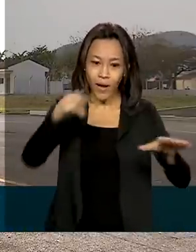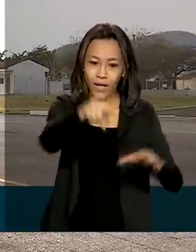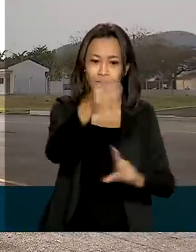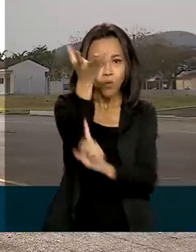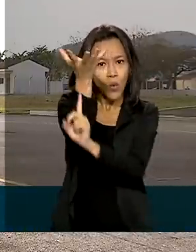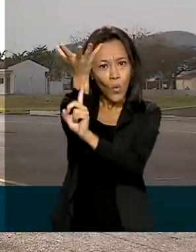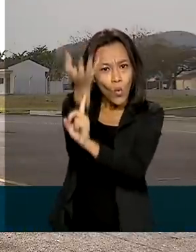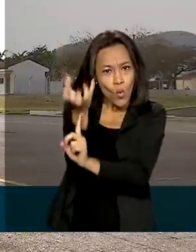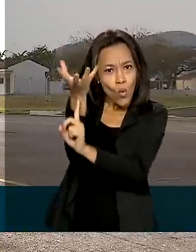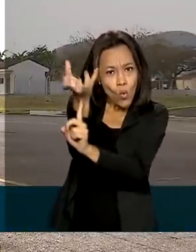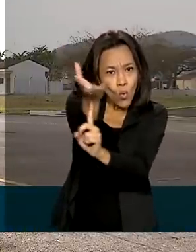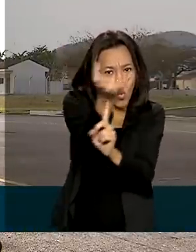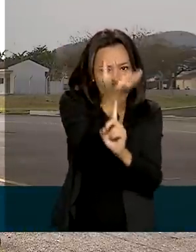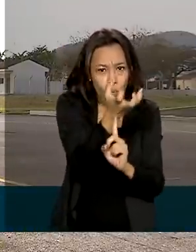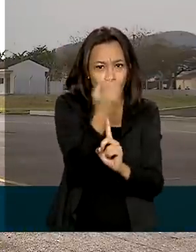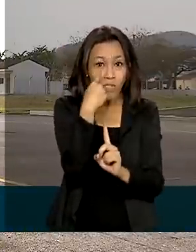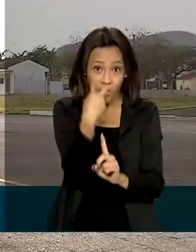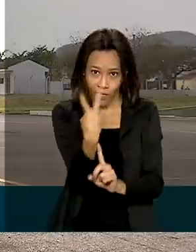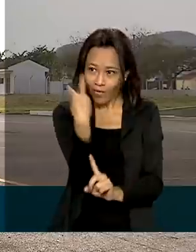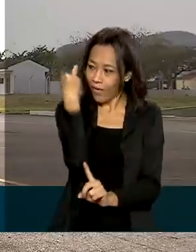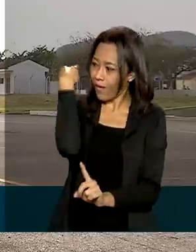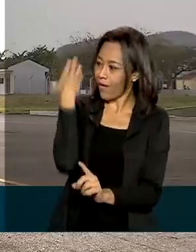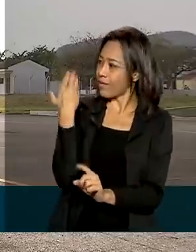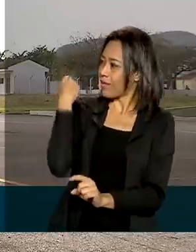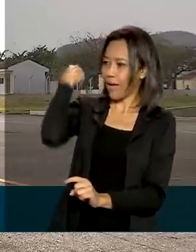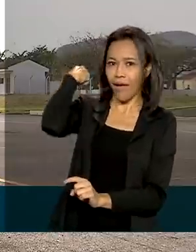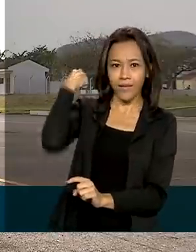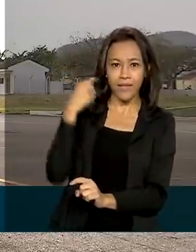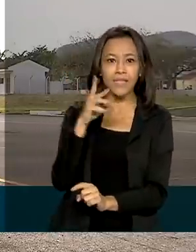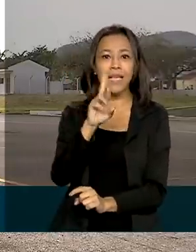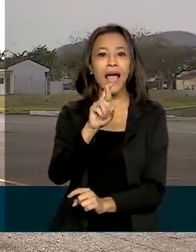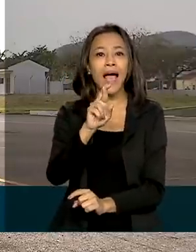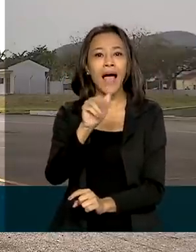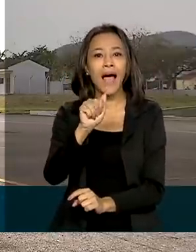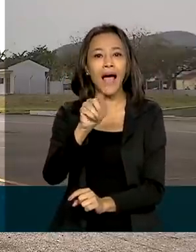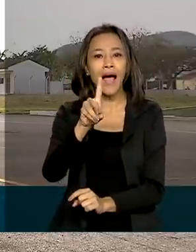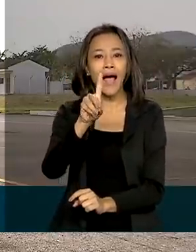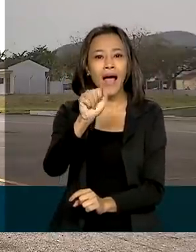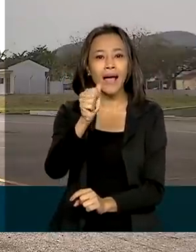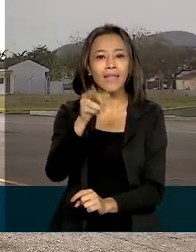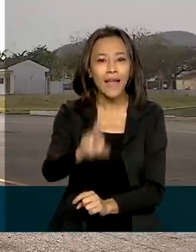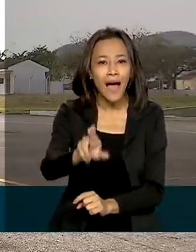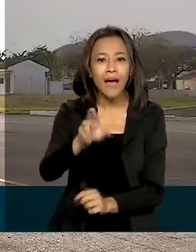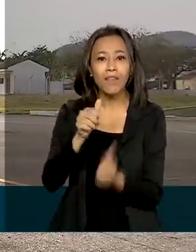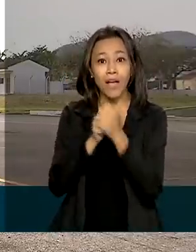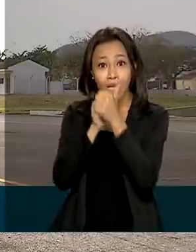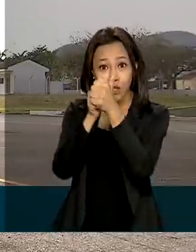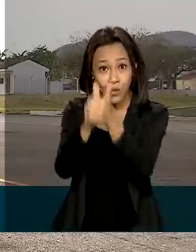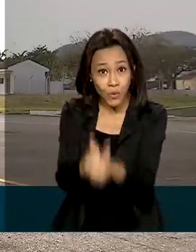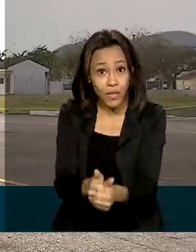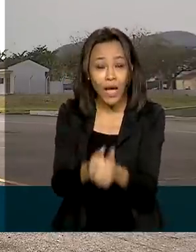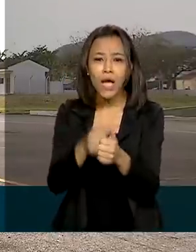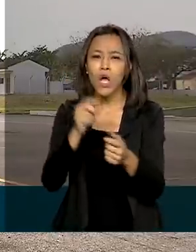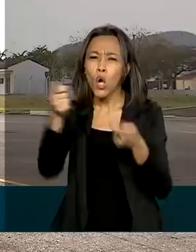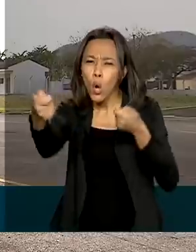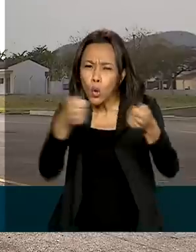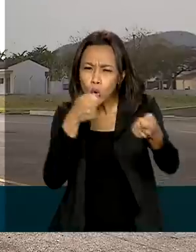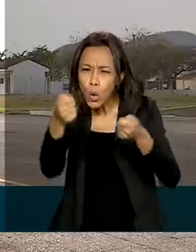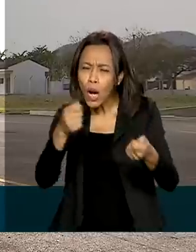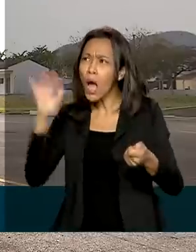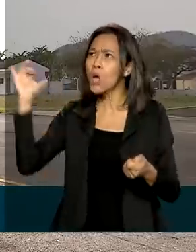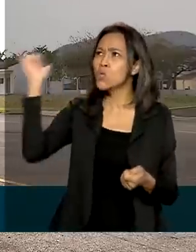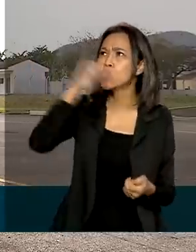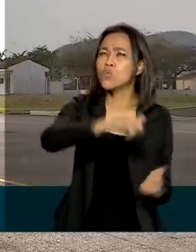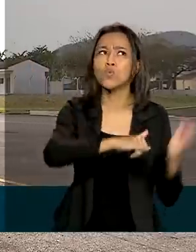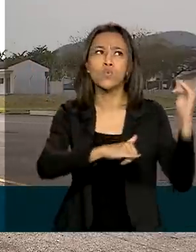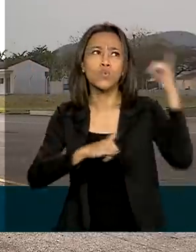Brasileira. Esse radar está bem aqui atrás de mim. Esse radar vai ajudar no monitoramento da entrada irregular de aeronaves